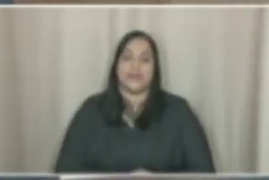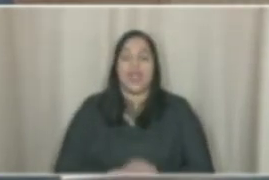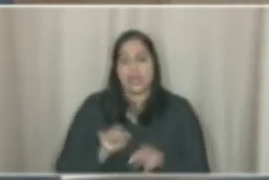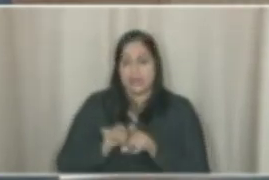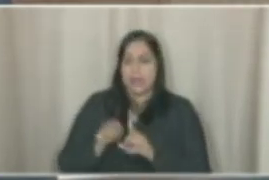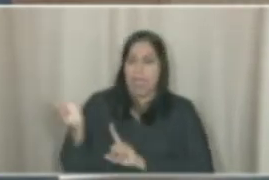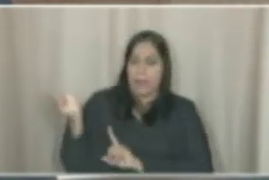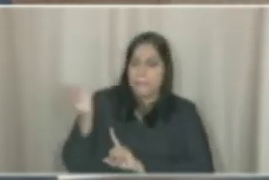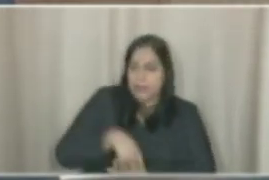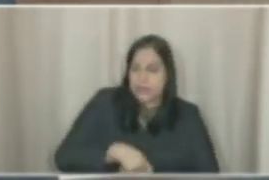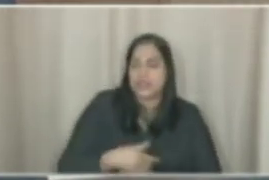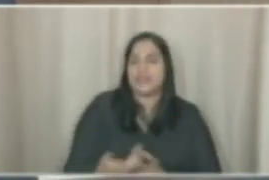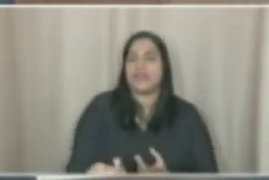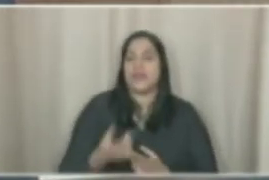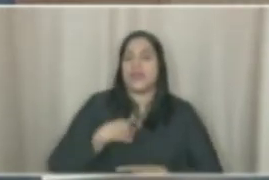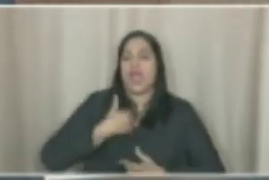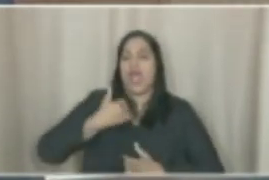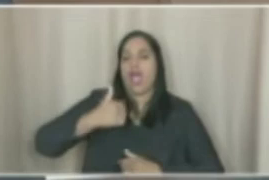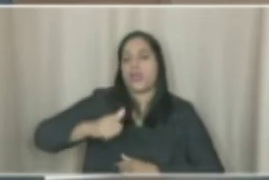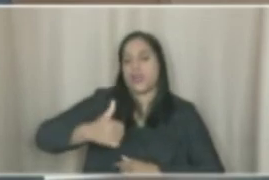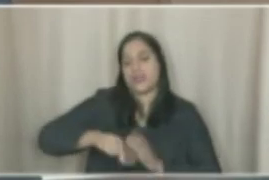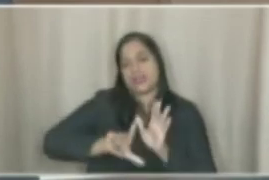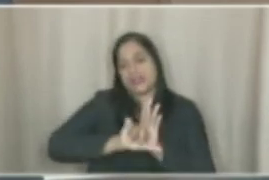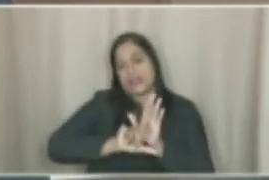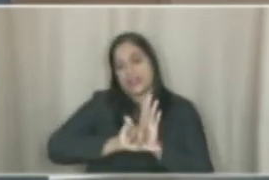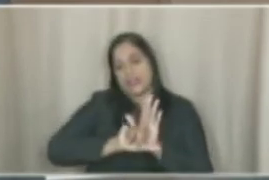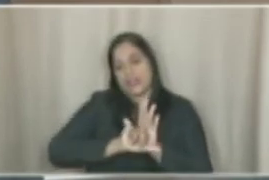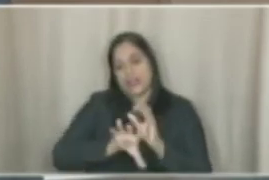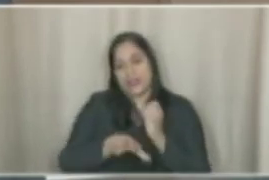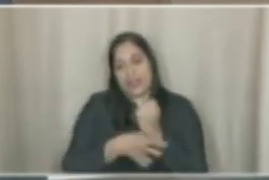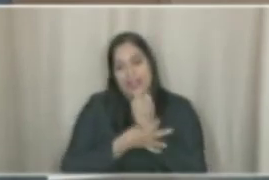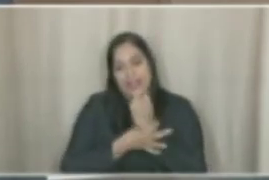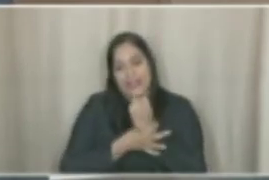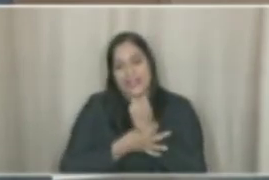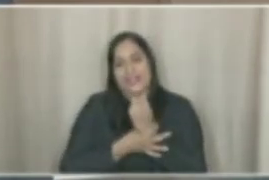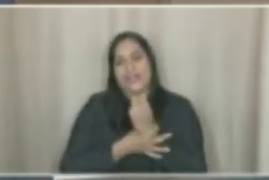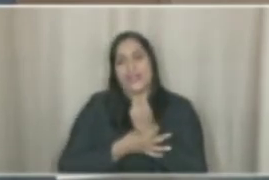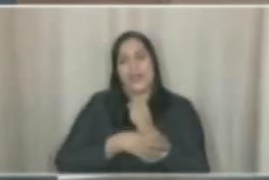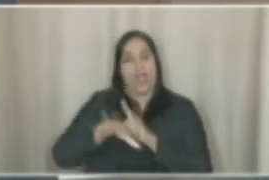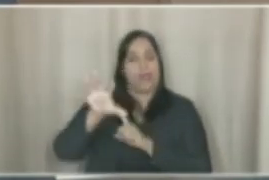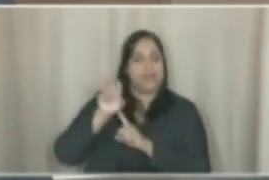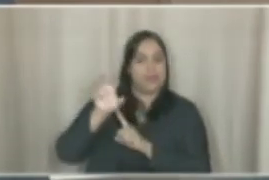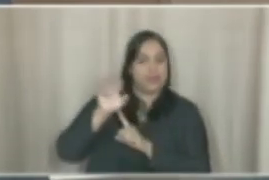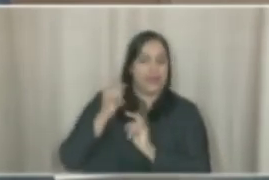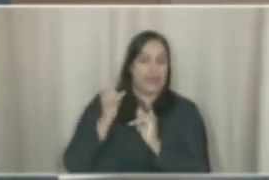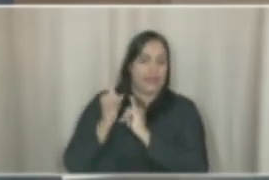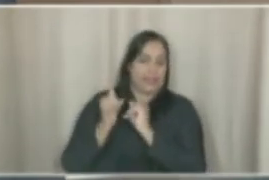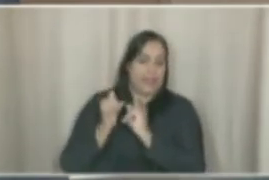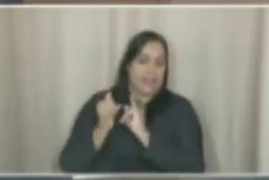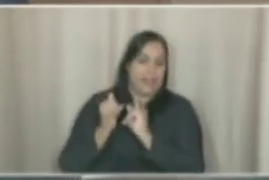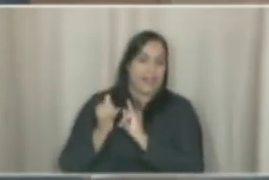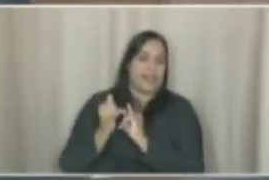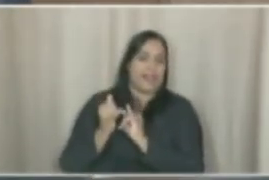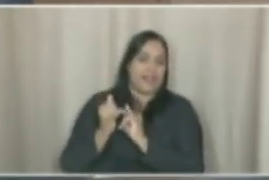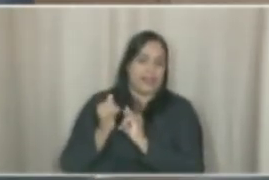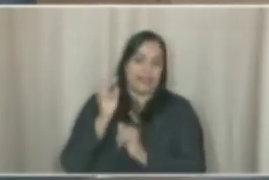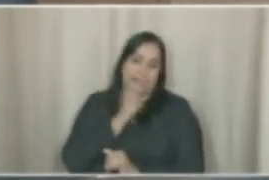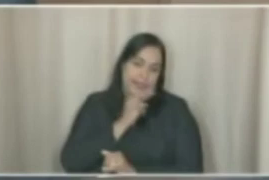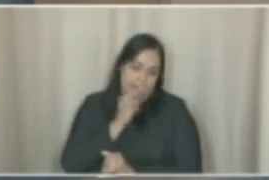possível devido à atualização da legislação que garantiu o sinal de internet 5G de alta velocidade.